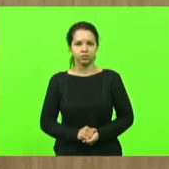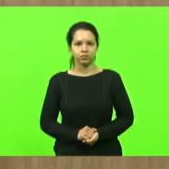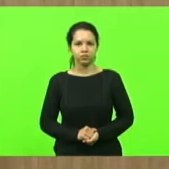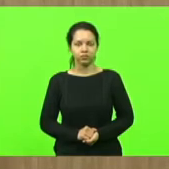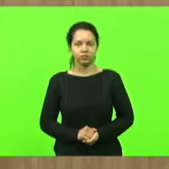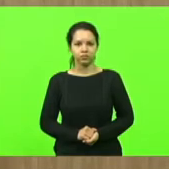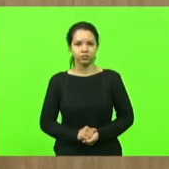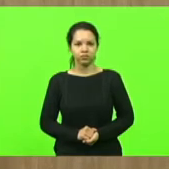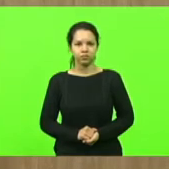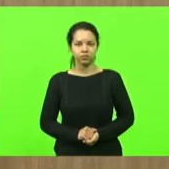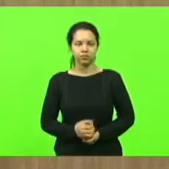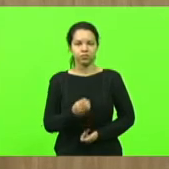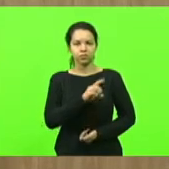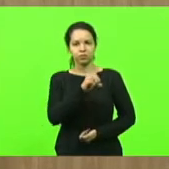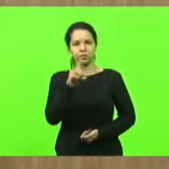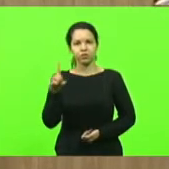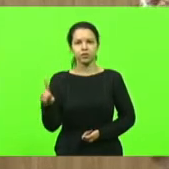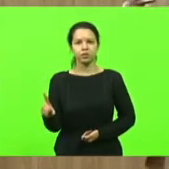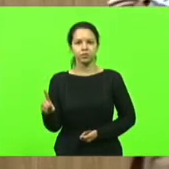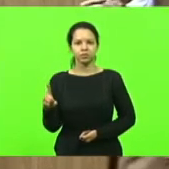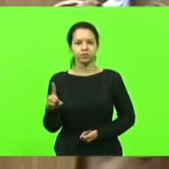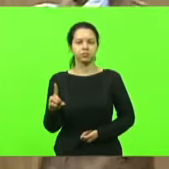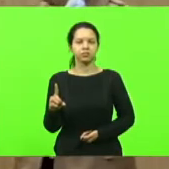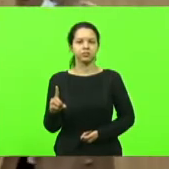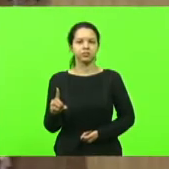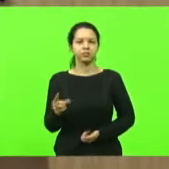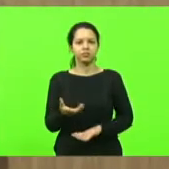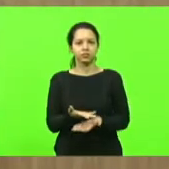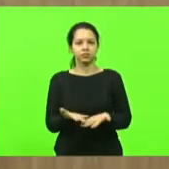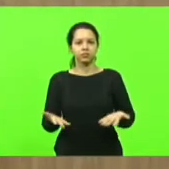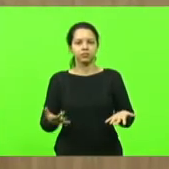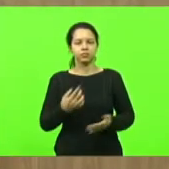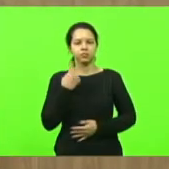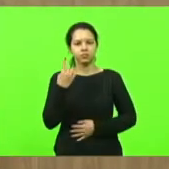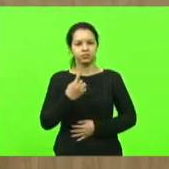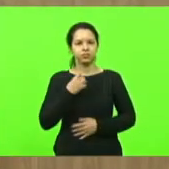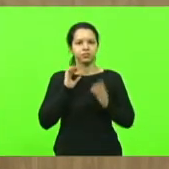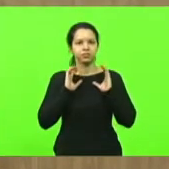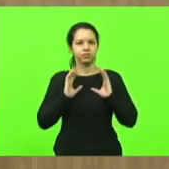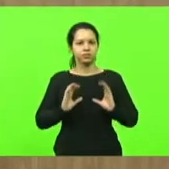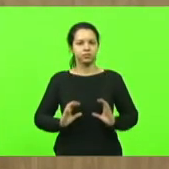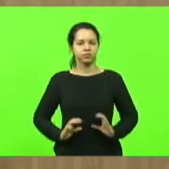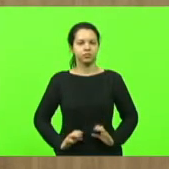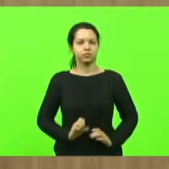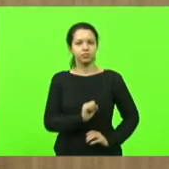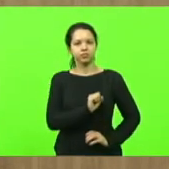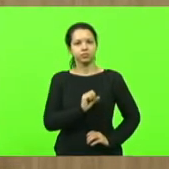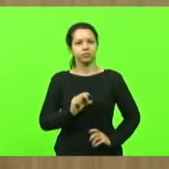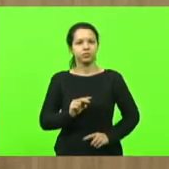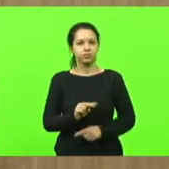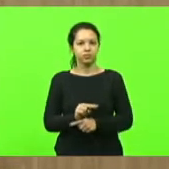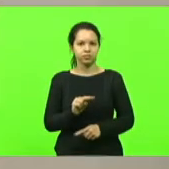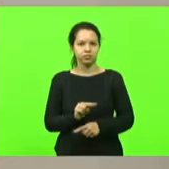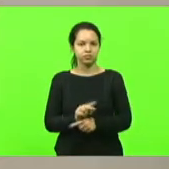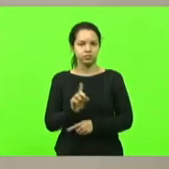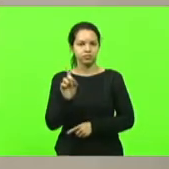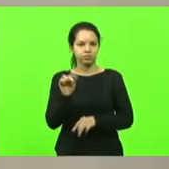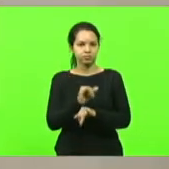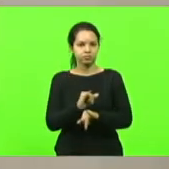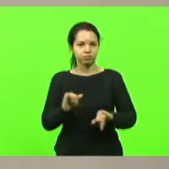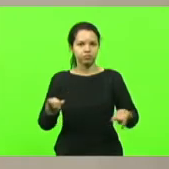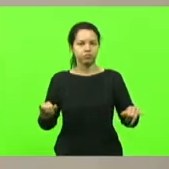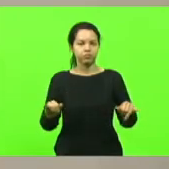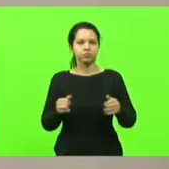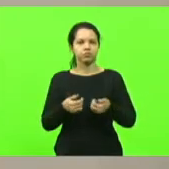Bom dia a todos, colegas deputados, cidadão catarinense. Sob a proteção de Deus, declaro aberta a